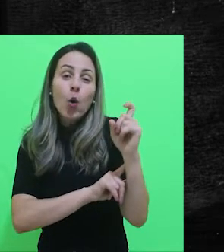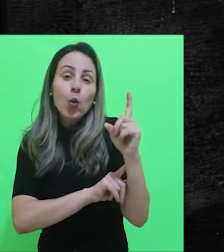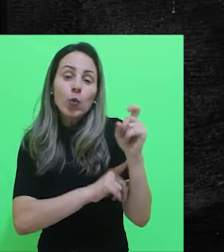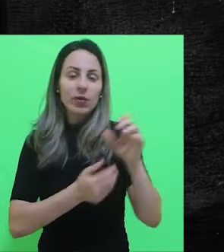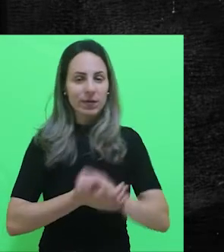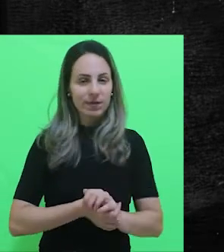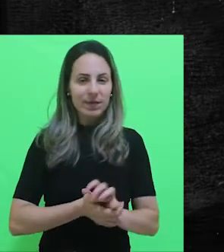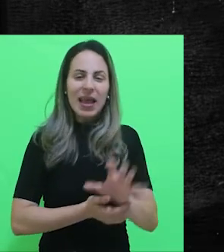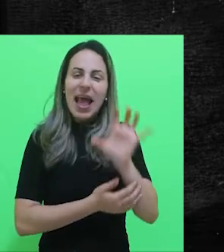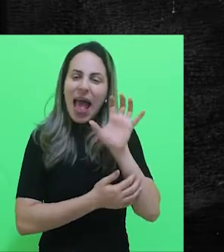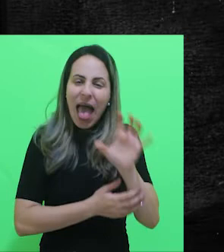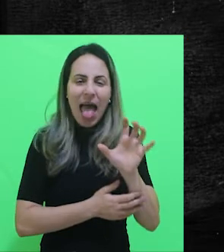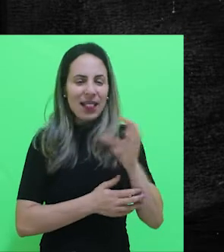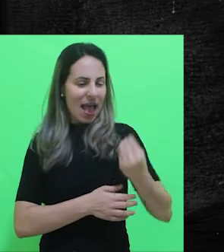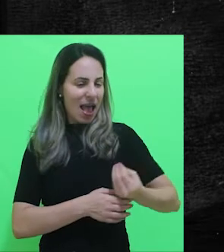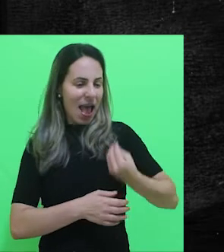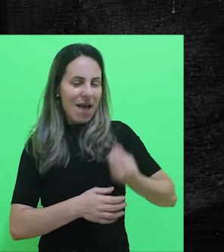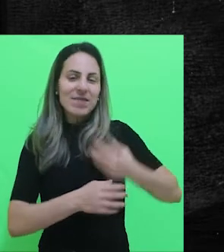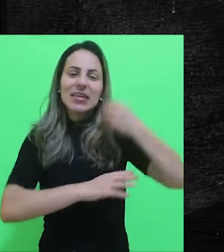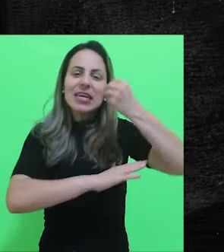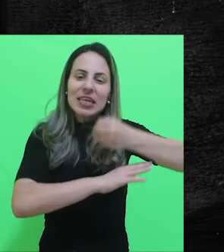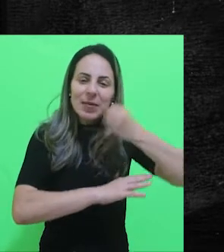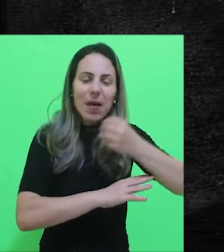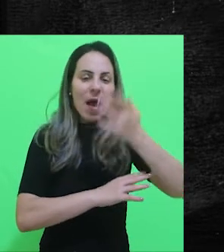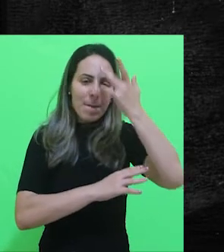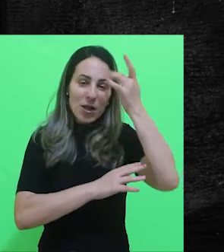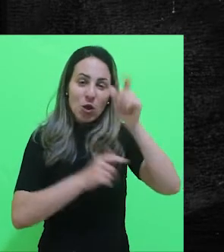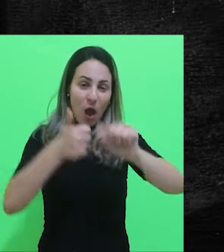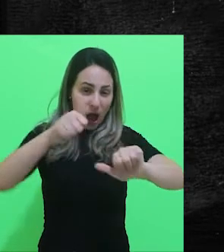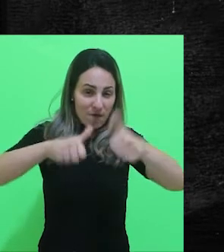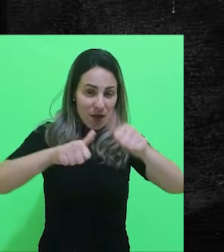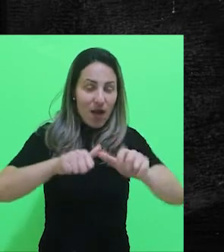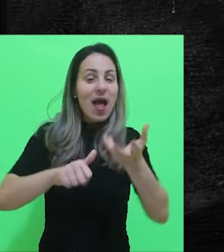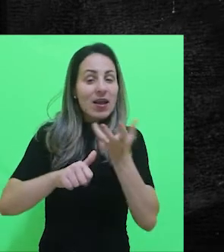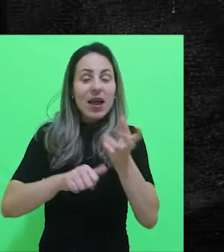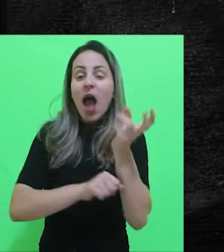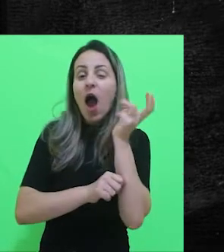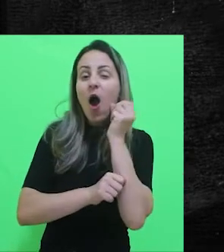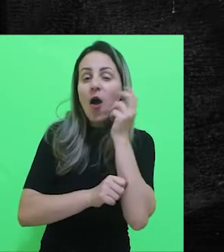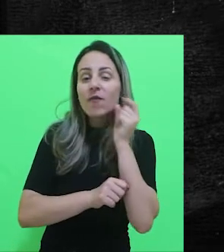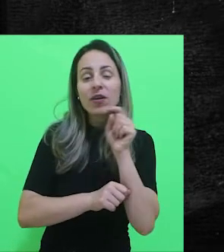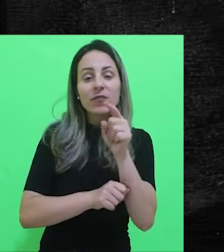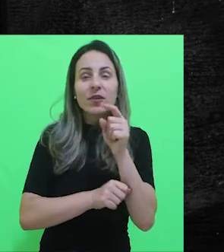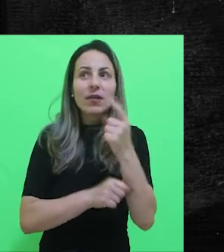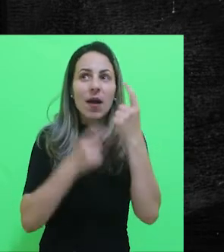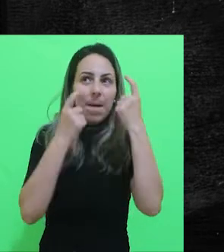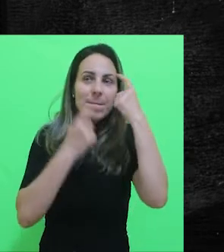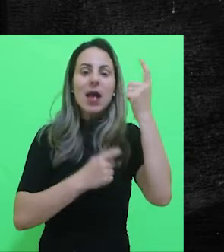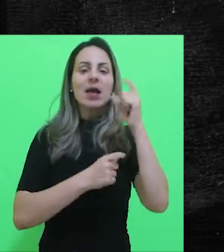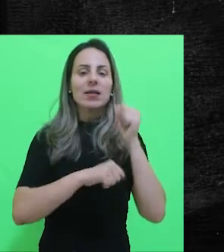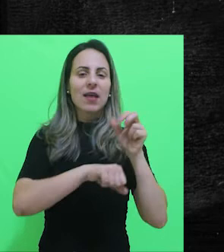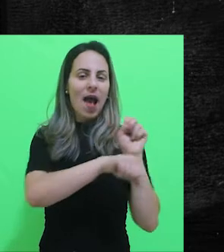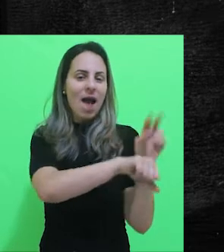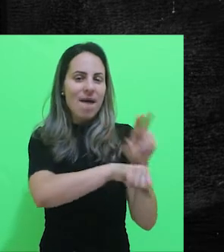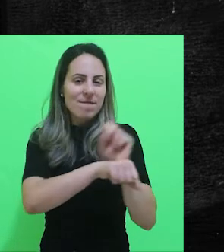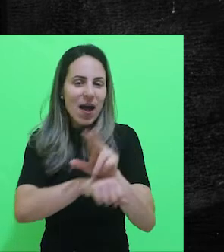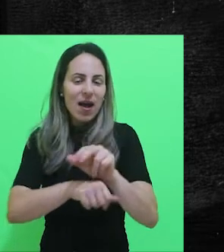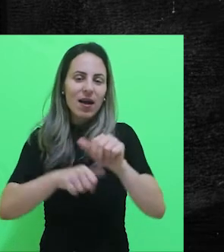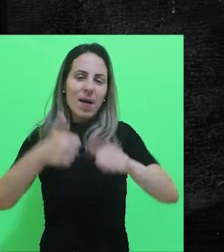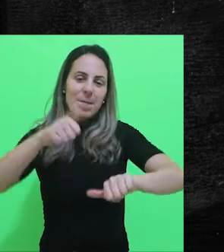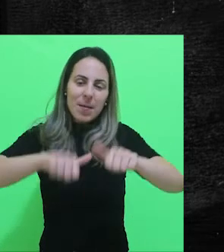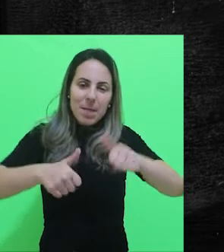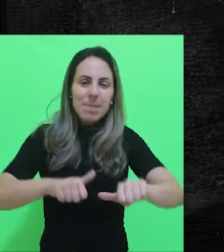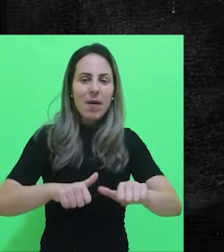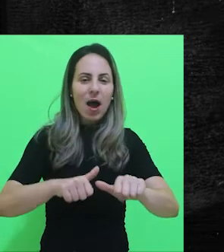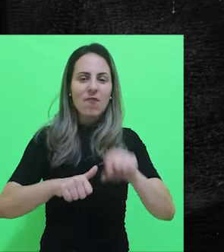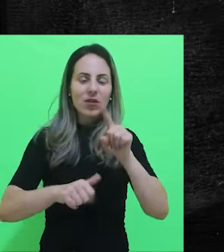E essa trajetória de vida é que um recrutador quer ouvir, porque quando você menos imagina um processo seletivo, você